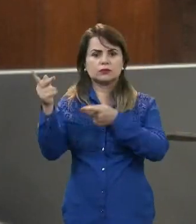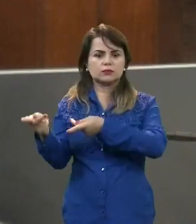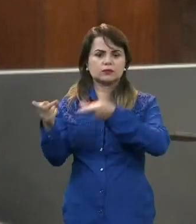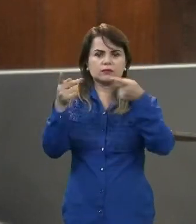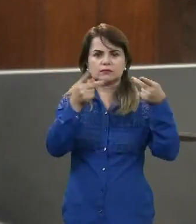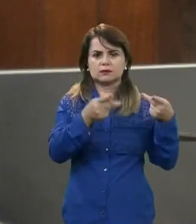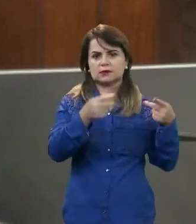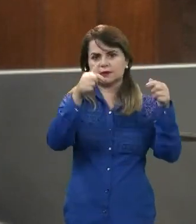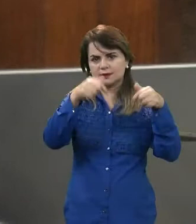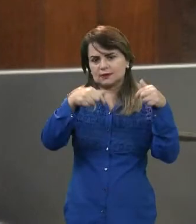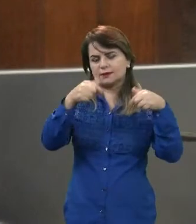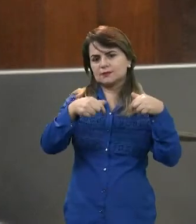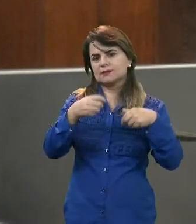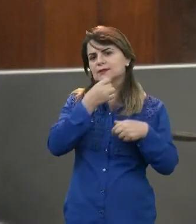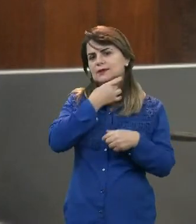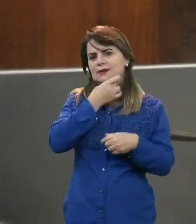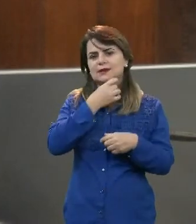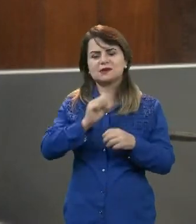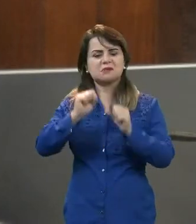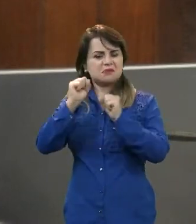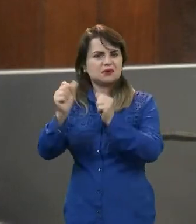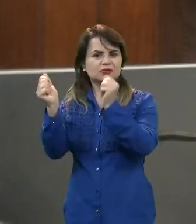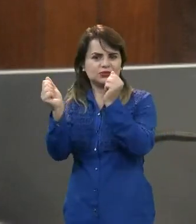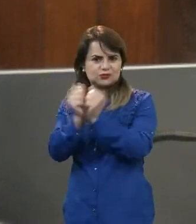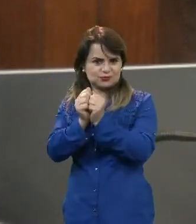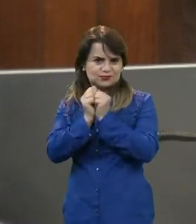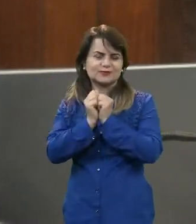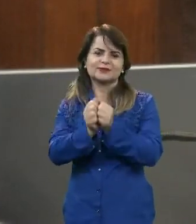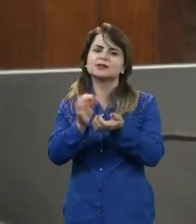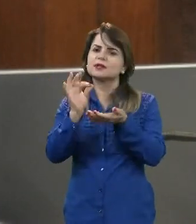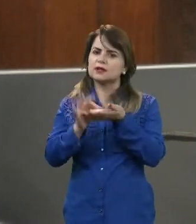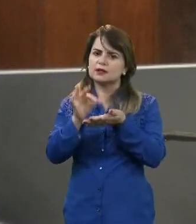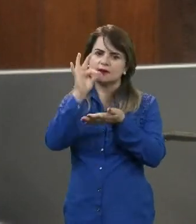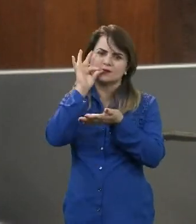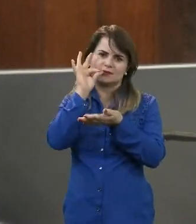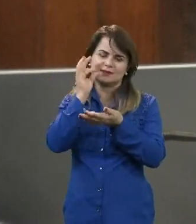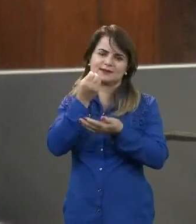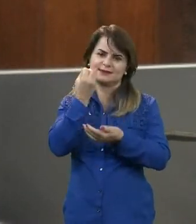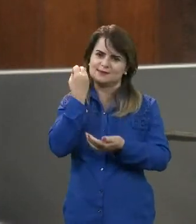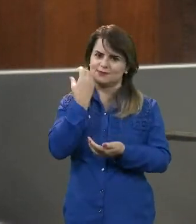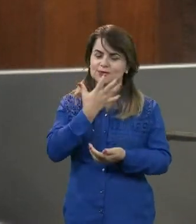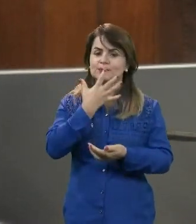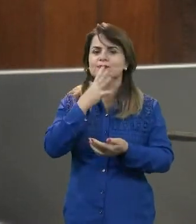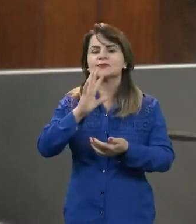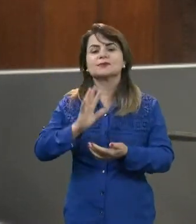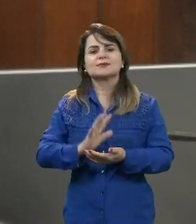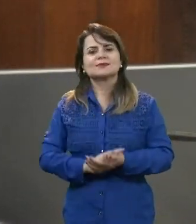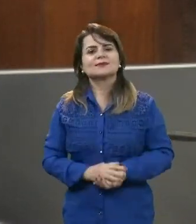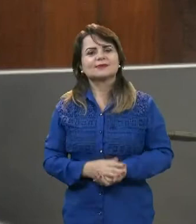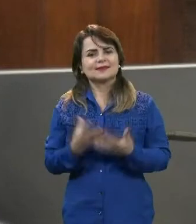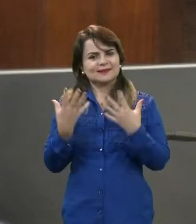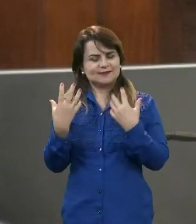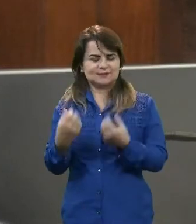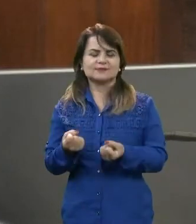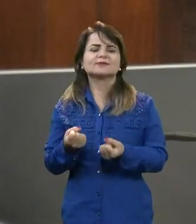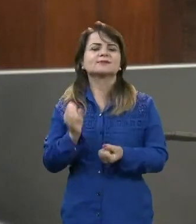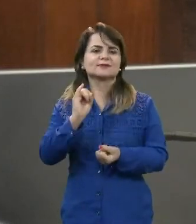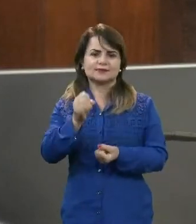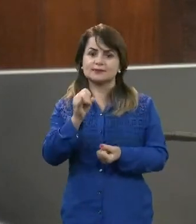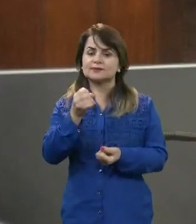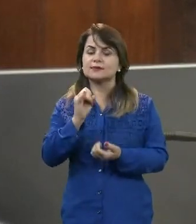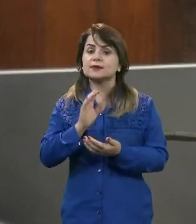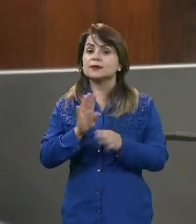... você está intimado a tomar um café conosco, viu? Vou, vou sim. Tá. Aí é onde nasceu a história. É. E mande